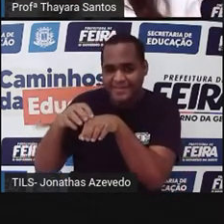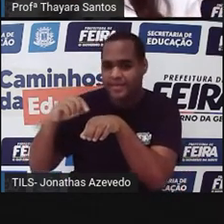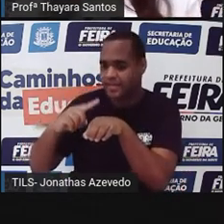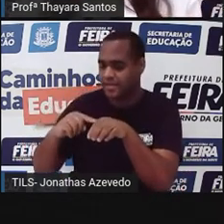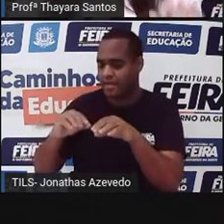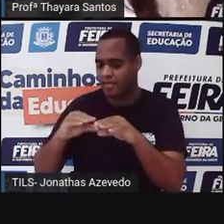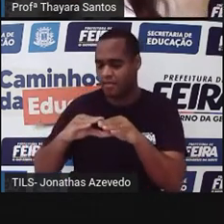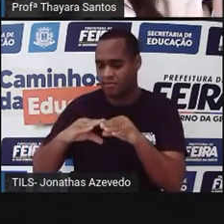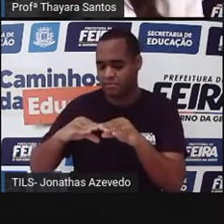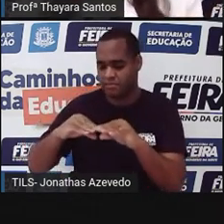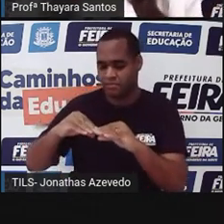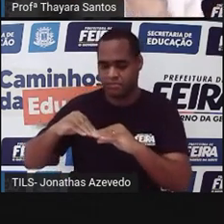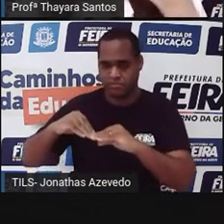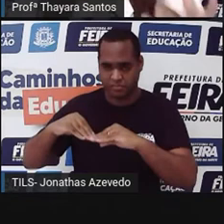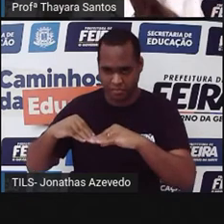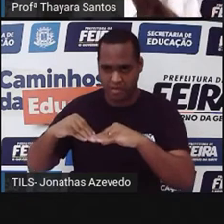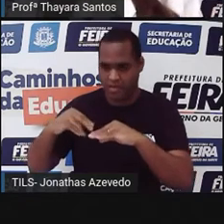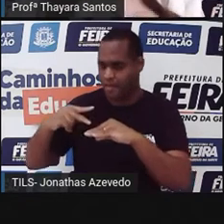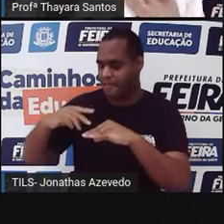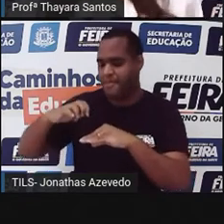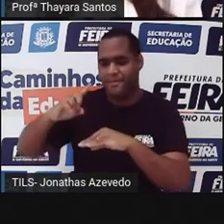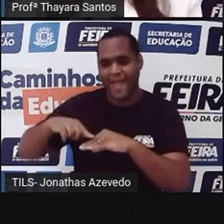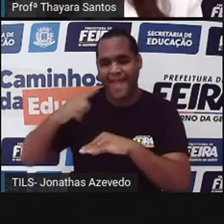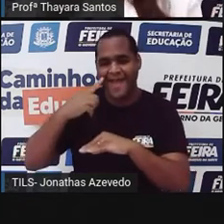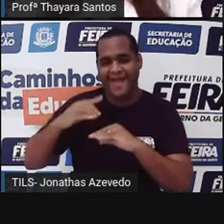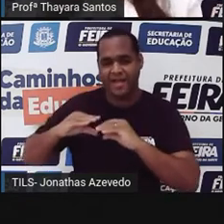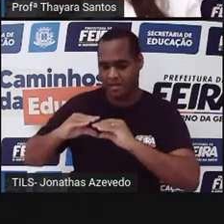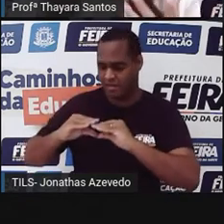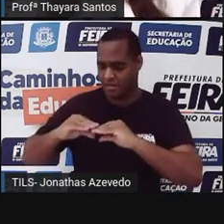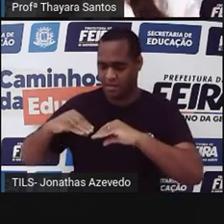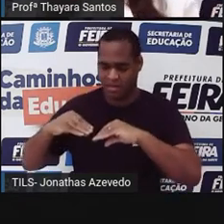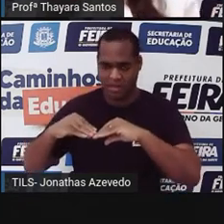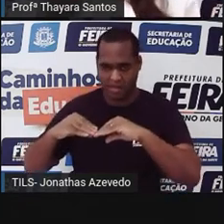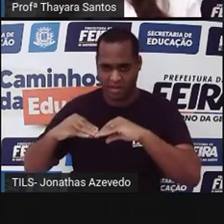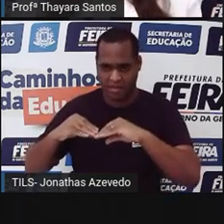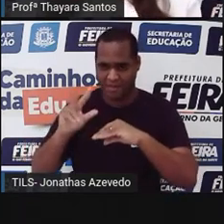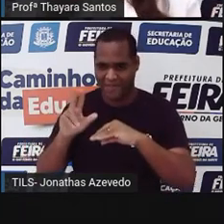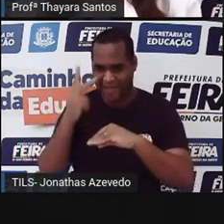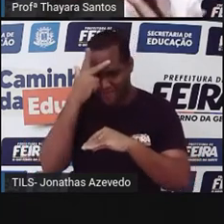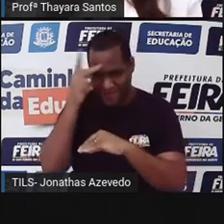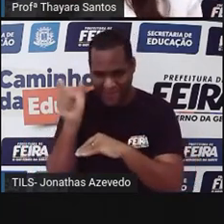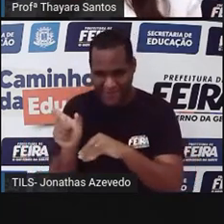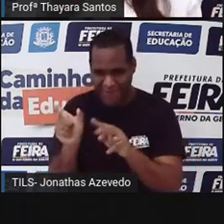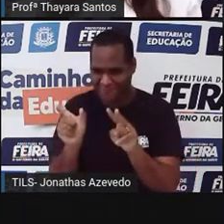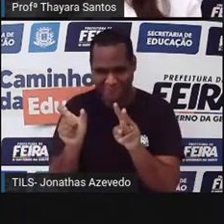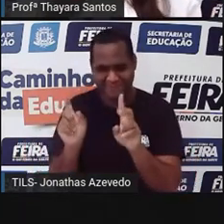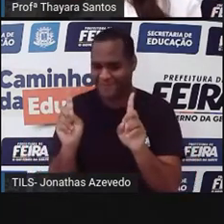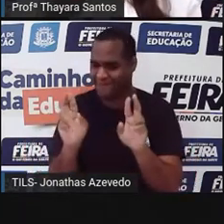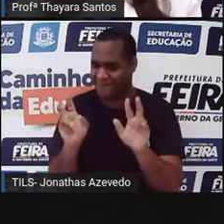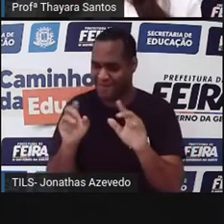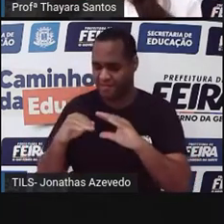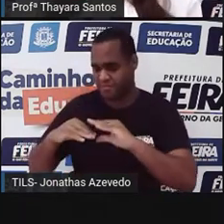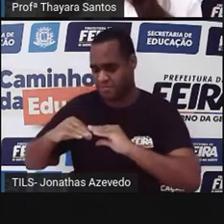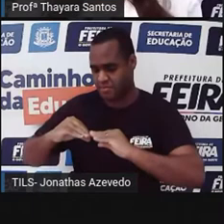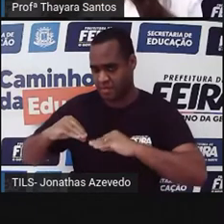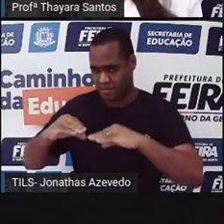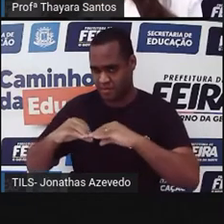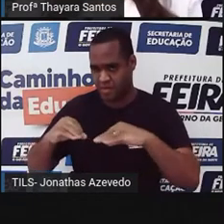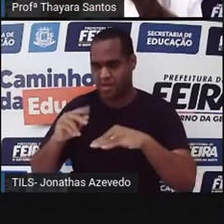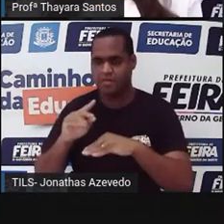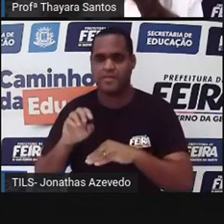musculoso, um pé forte, que vai fazer com que ele se locomova. Então, essa é a estrutura interna desses animais.